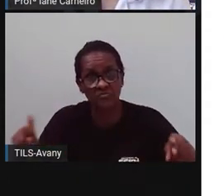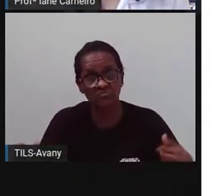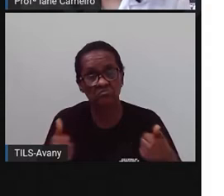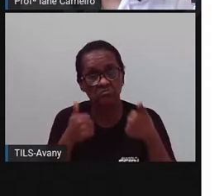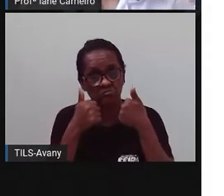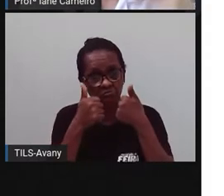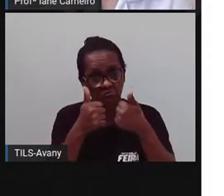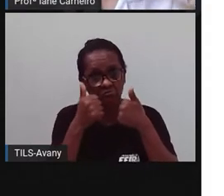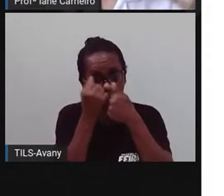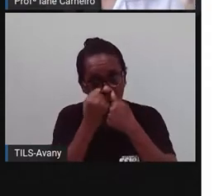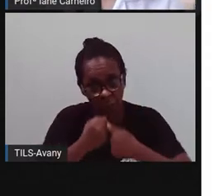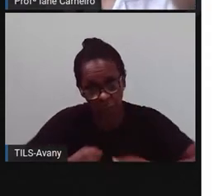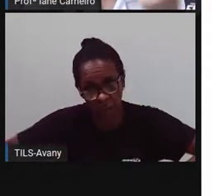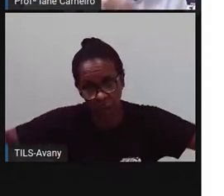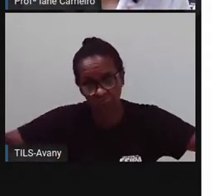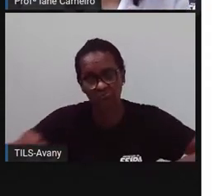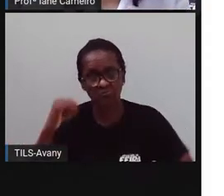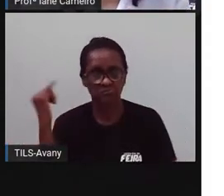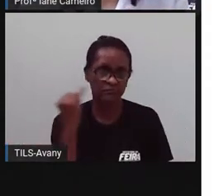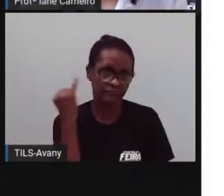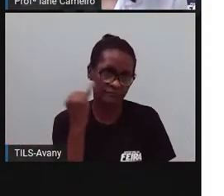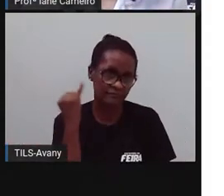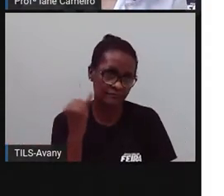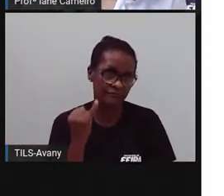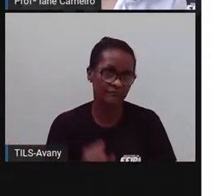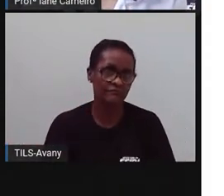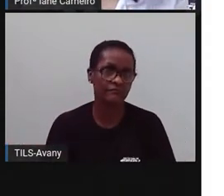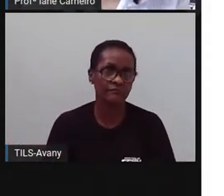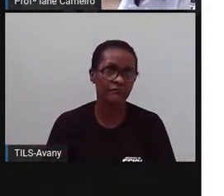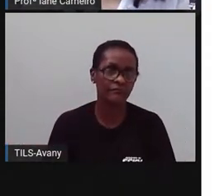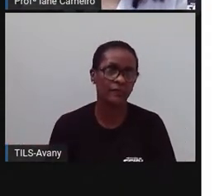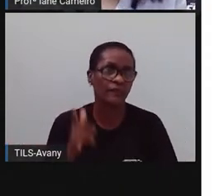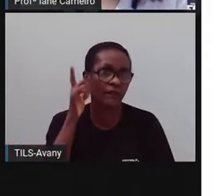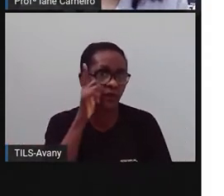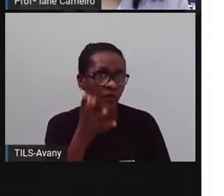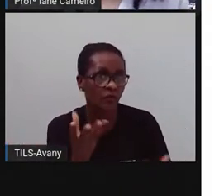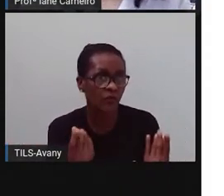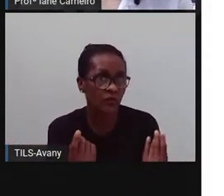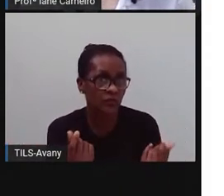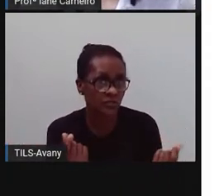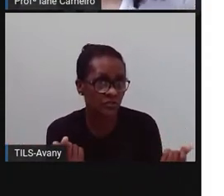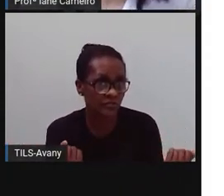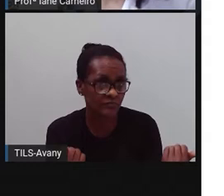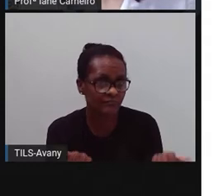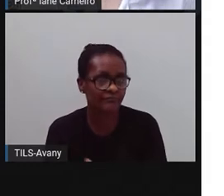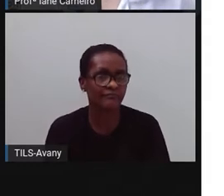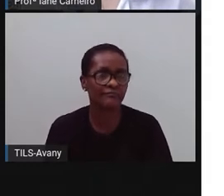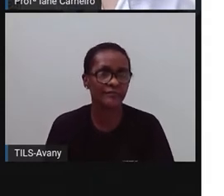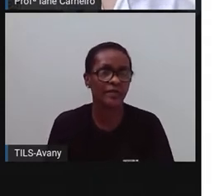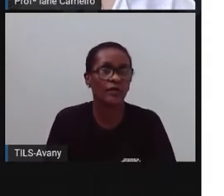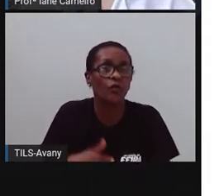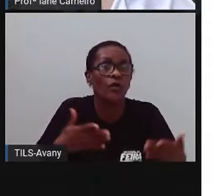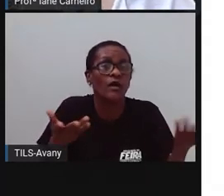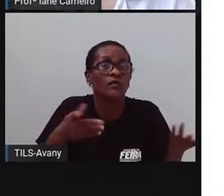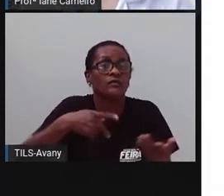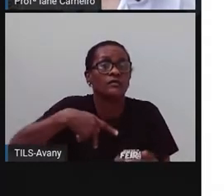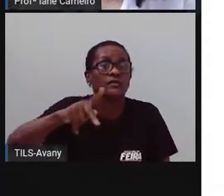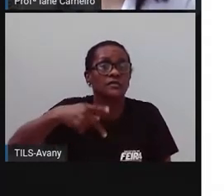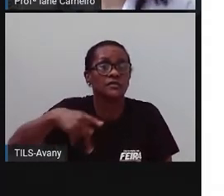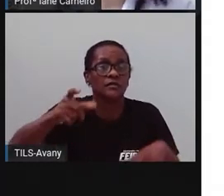bem grandes, tem uma importância econômica para a cidade muito grande, né? E aí, seu bairro é qual desses?